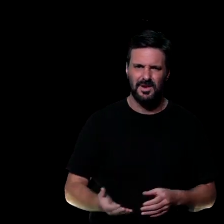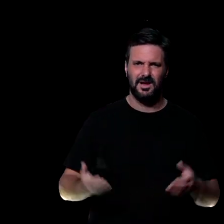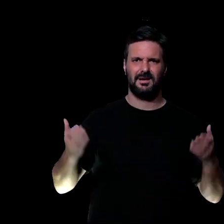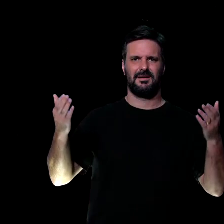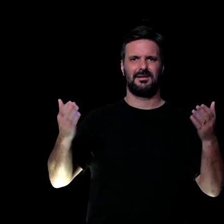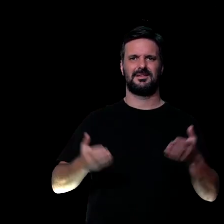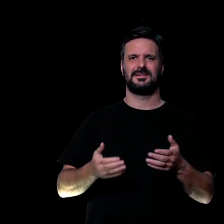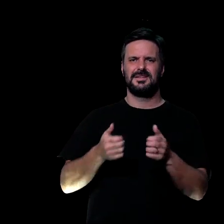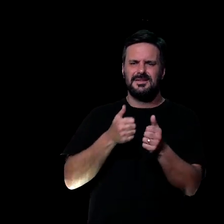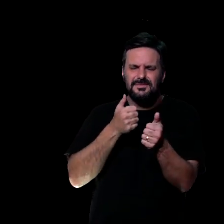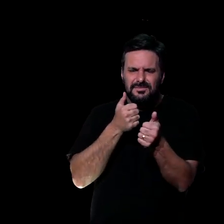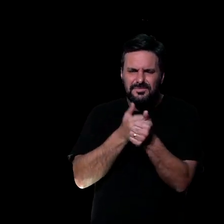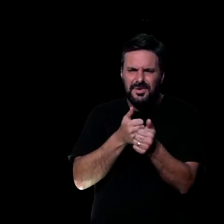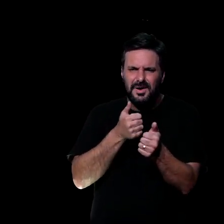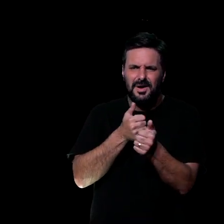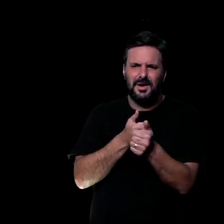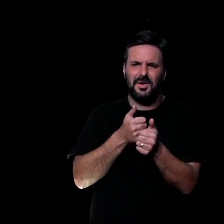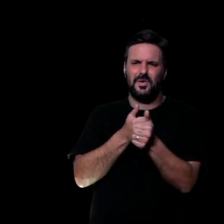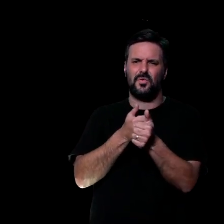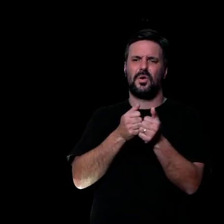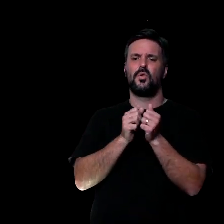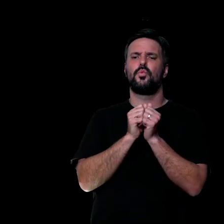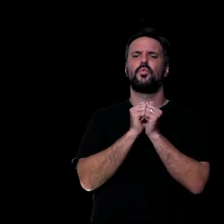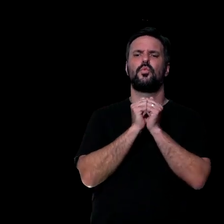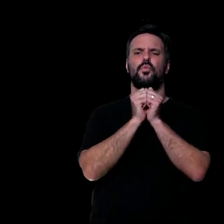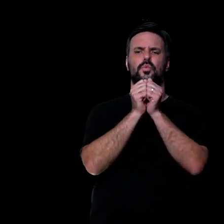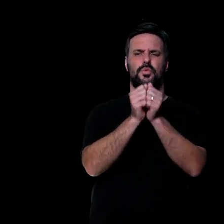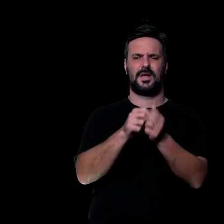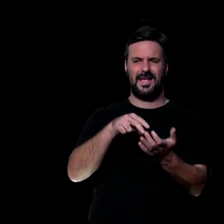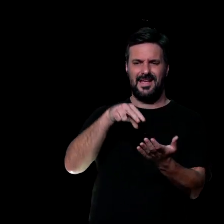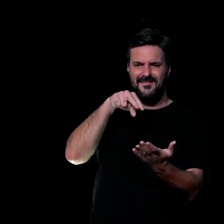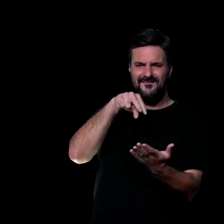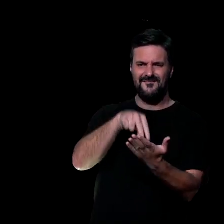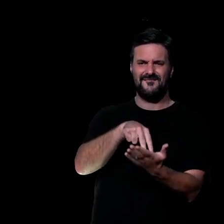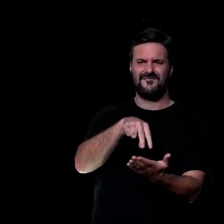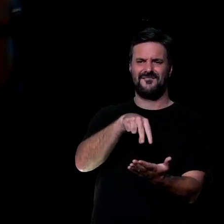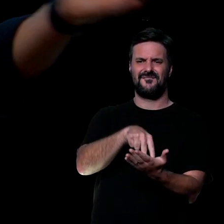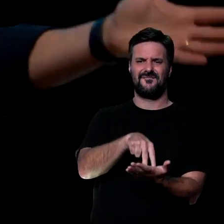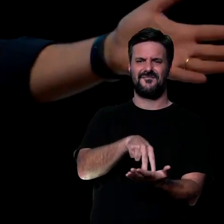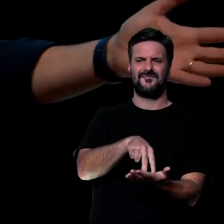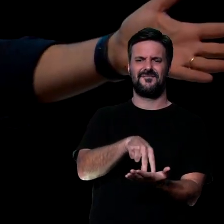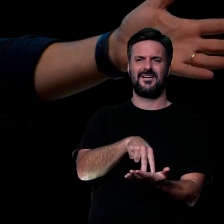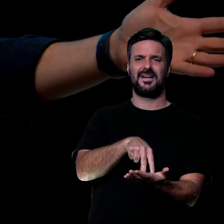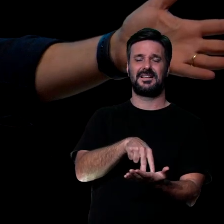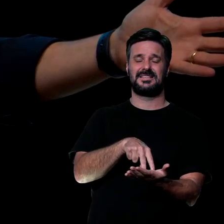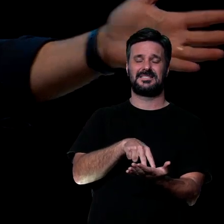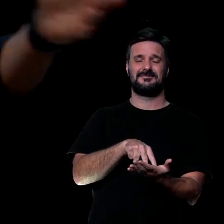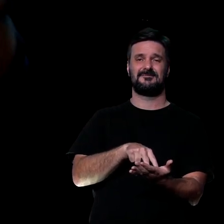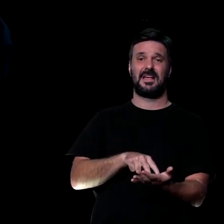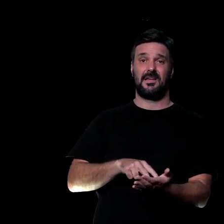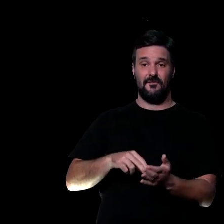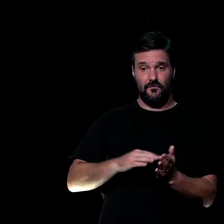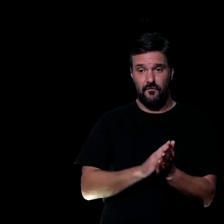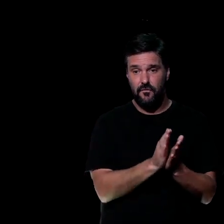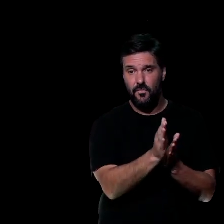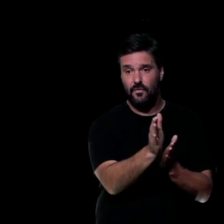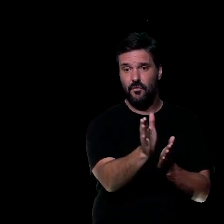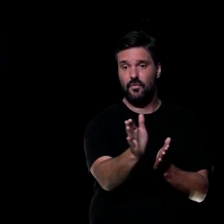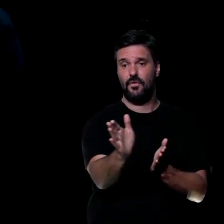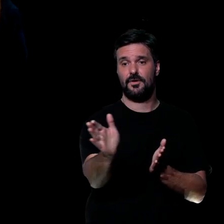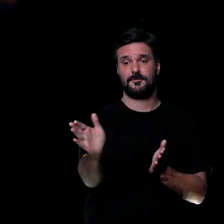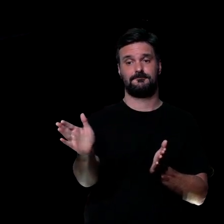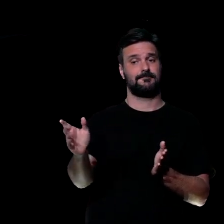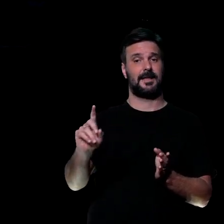permaneçam perto de mim, eu quero que vocês permaneçam firmes, eu não quero que vocês andem para um lado, diferente daquilo que eu tenho para